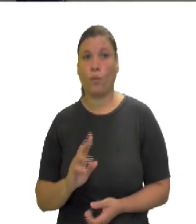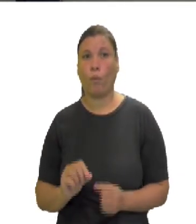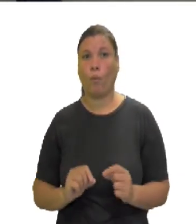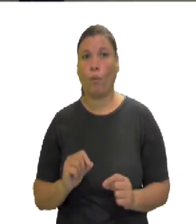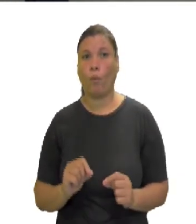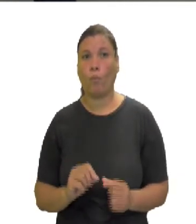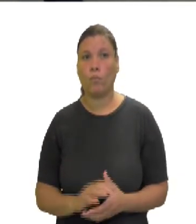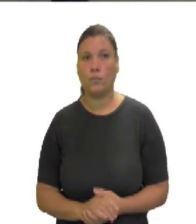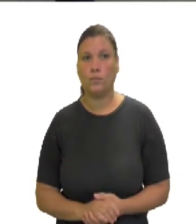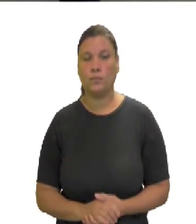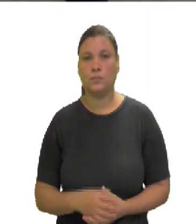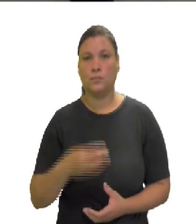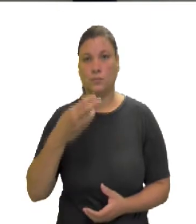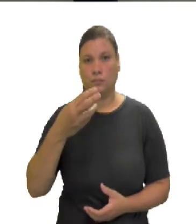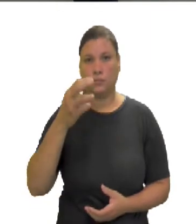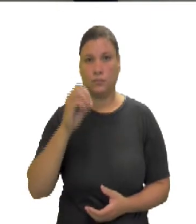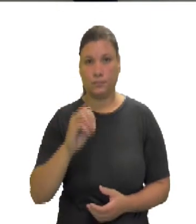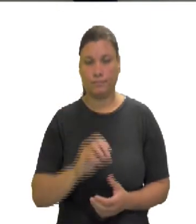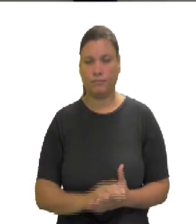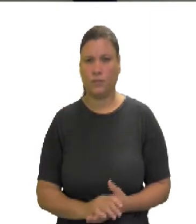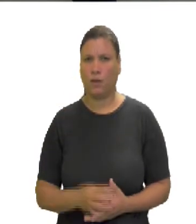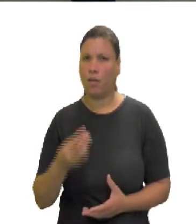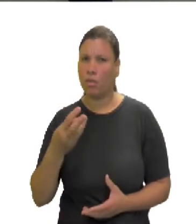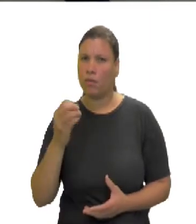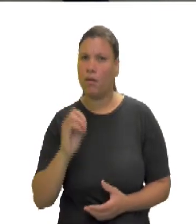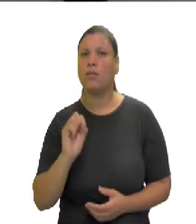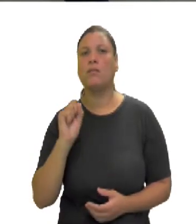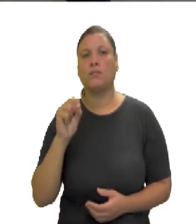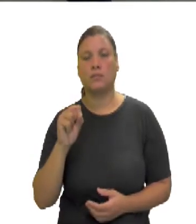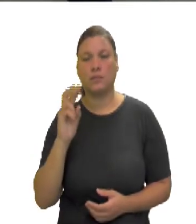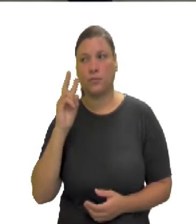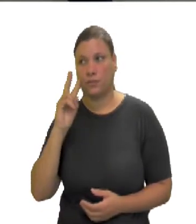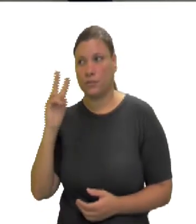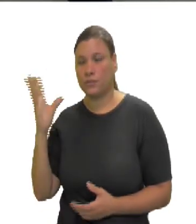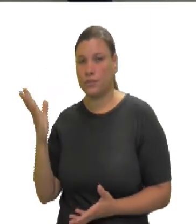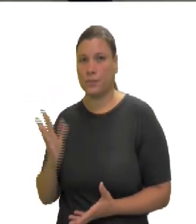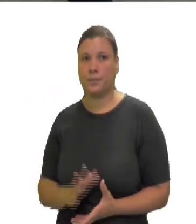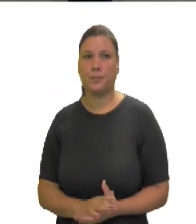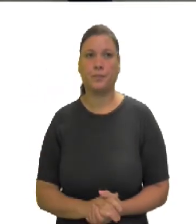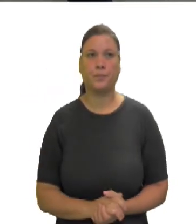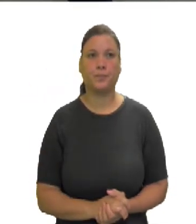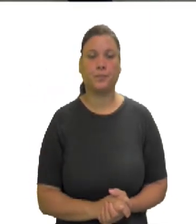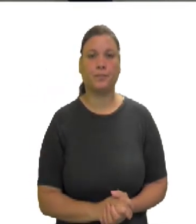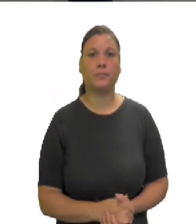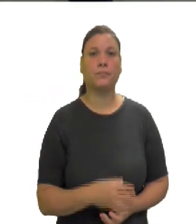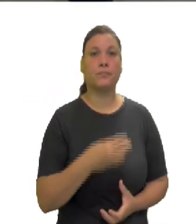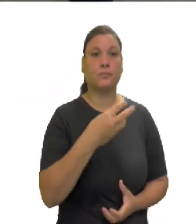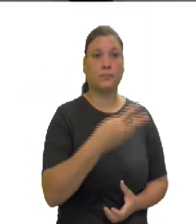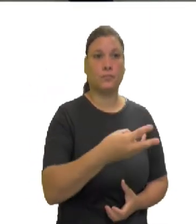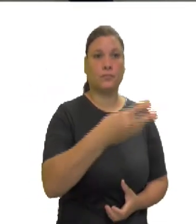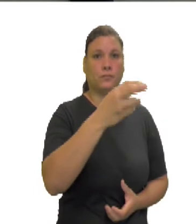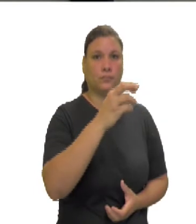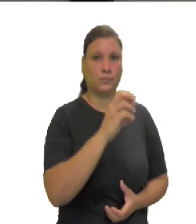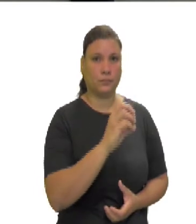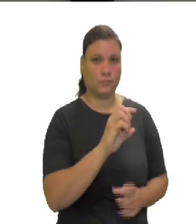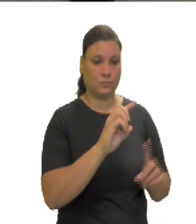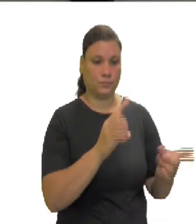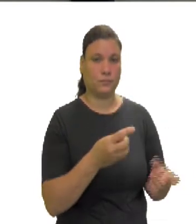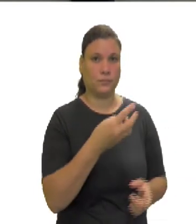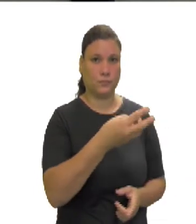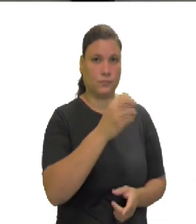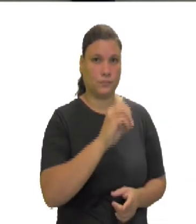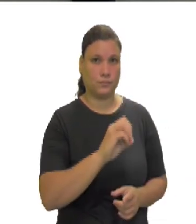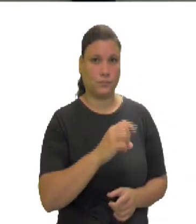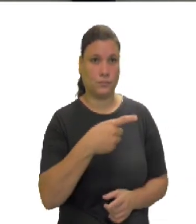menos 2. Veja como eu vou fazer, olha. Vai ficar assim, 30 menos 2